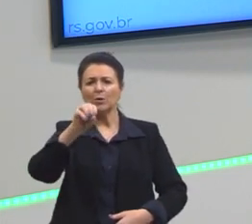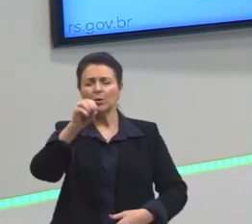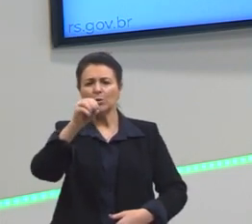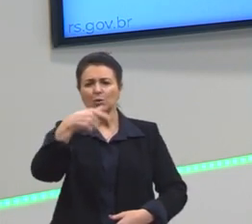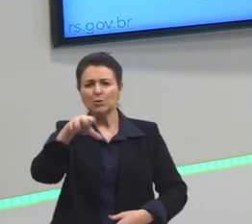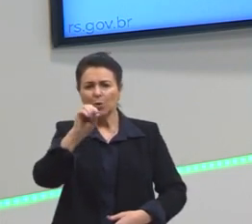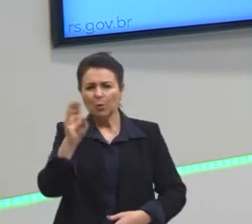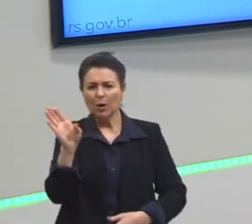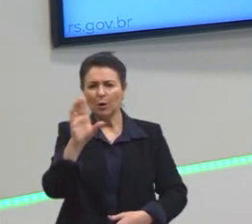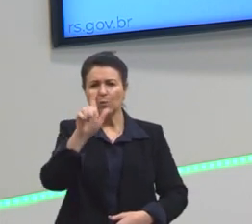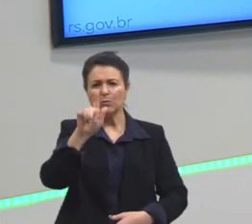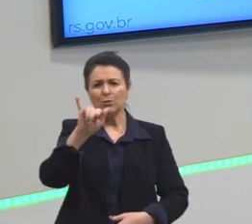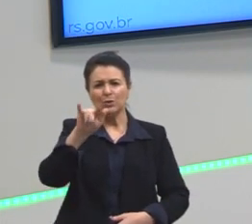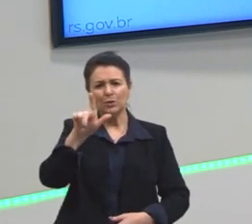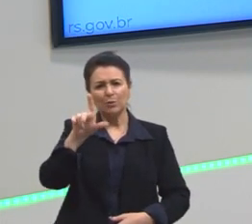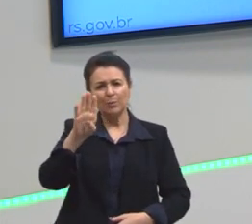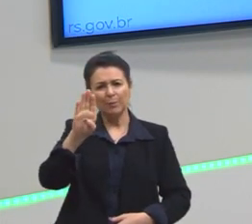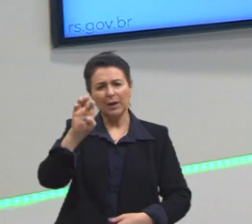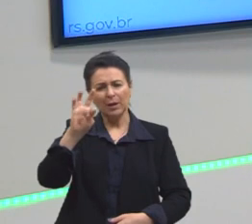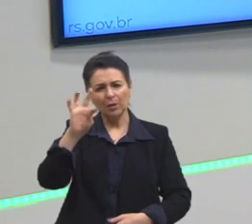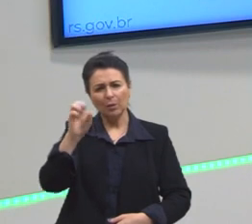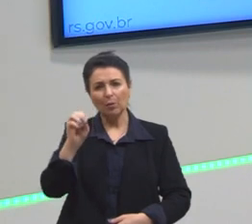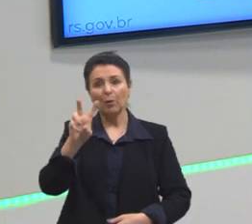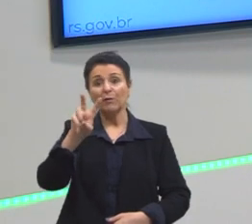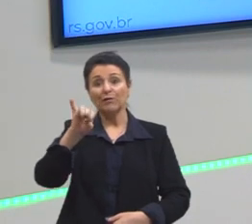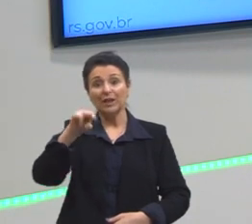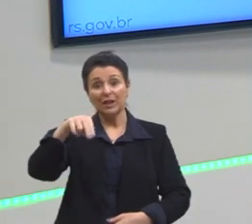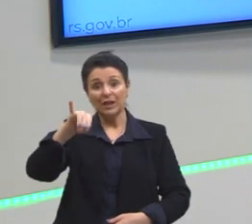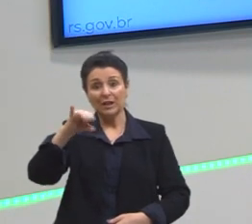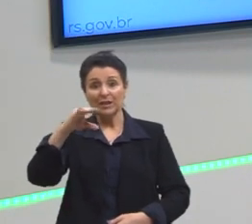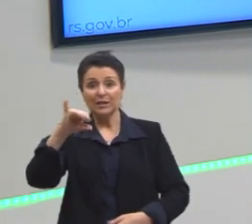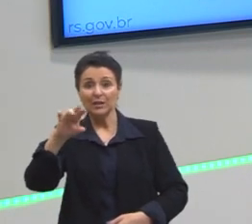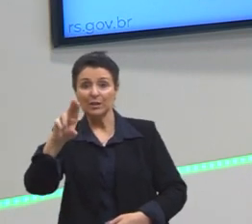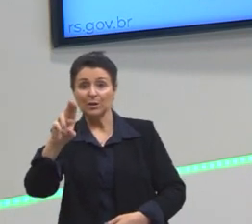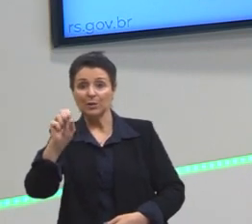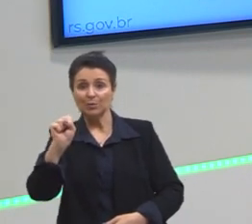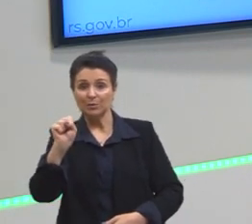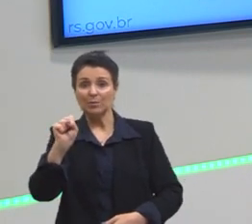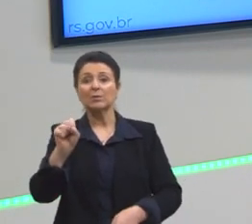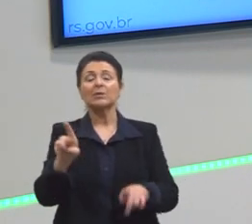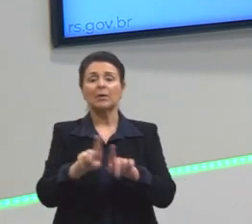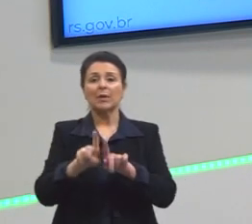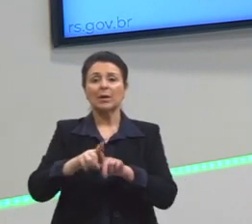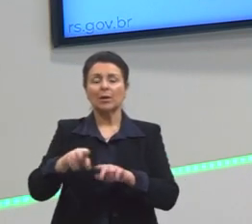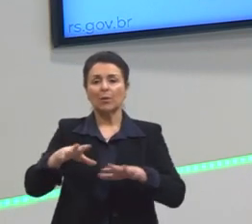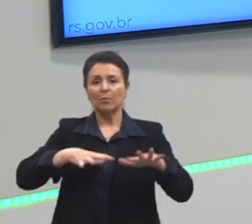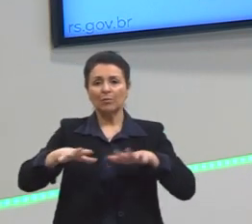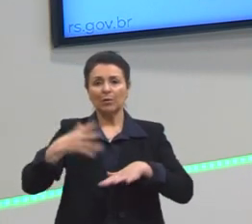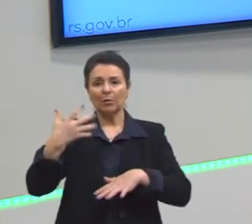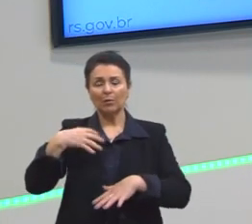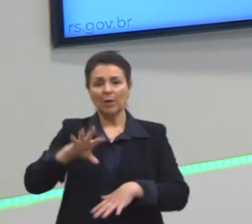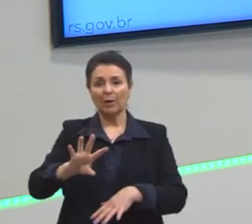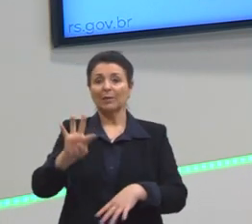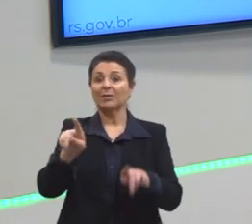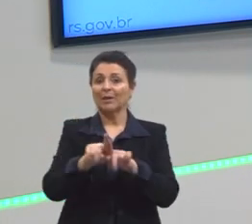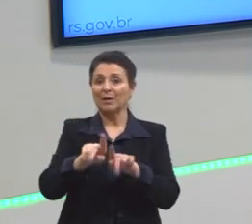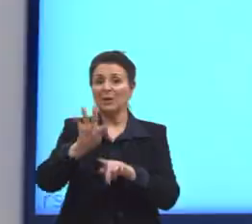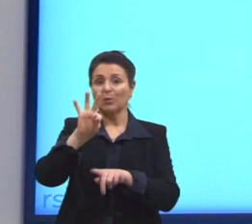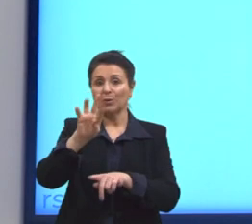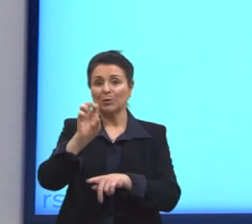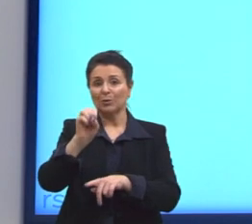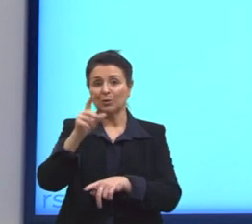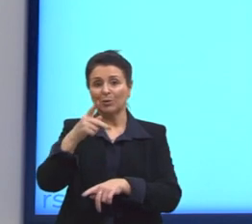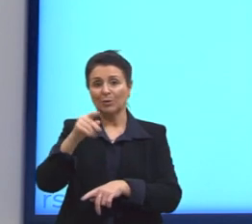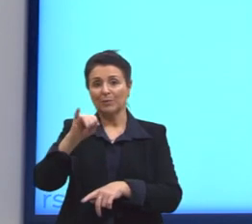Moraes. é um movimento contracultural no Brasil. Outro movimento contracultural é o tropicalismo. Tropicalismo.